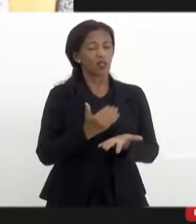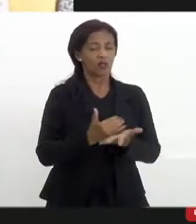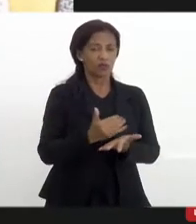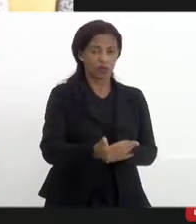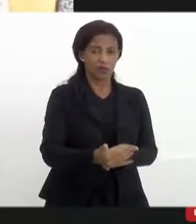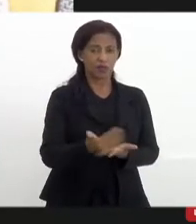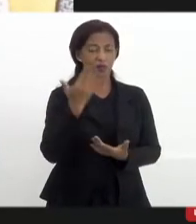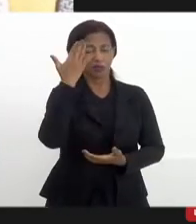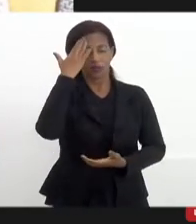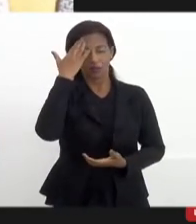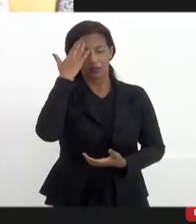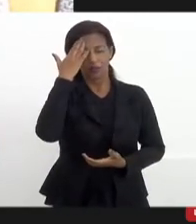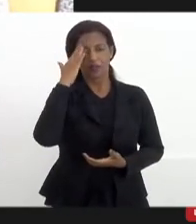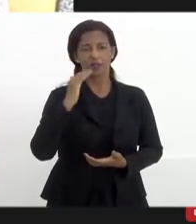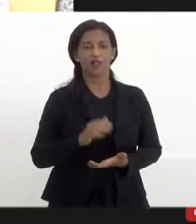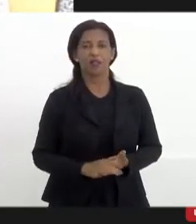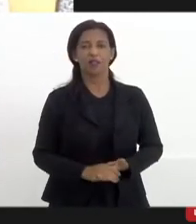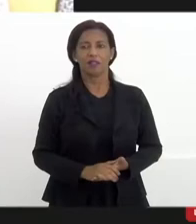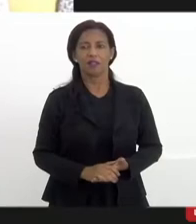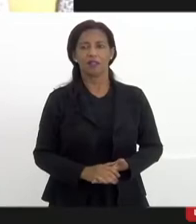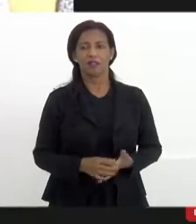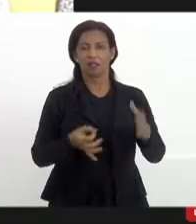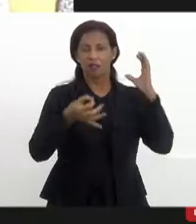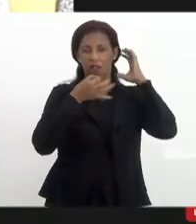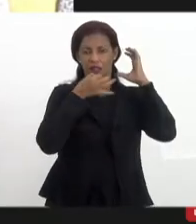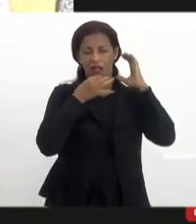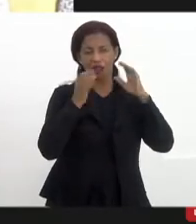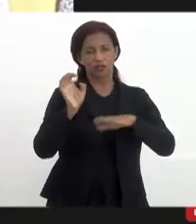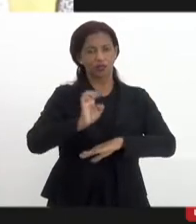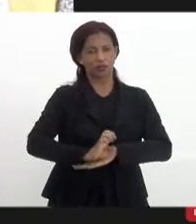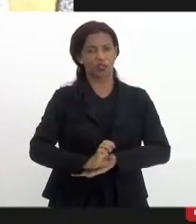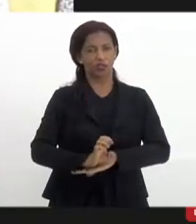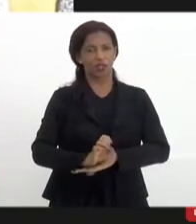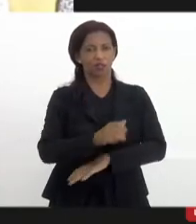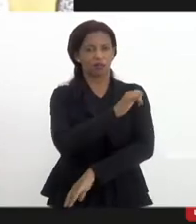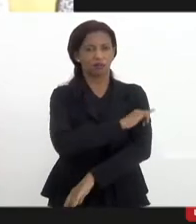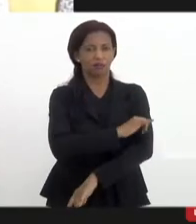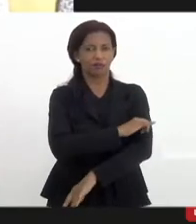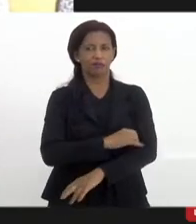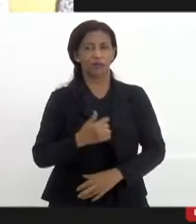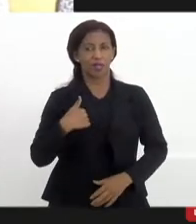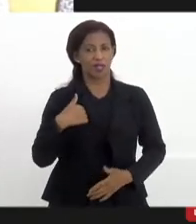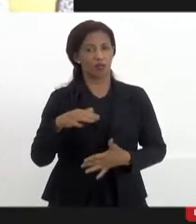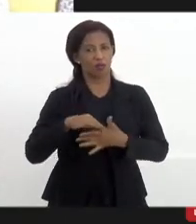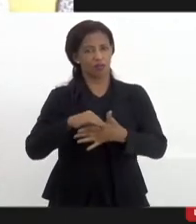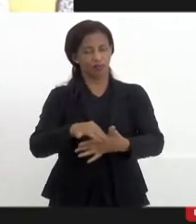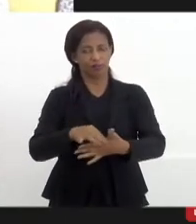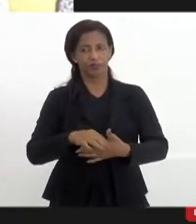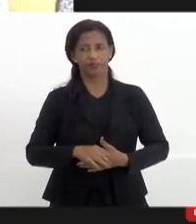do entendimento das rádios comunitárias do estado do Rio de Janeiro às quais eu represento.